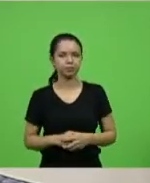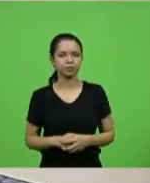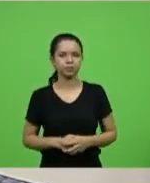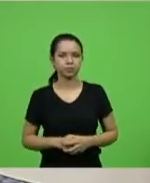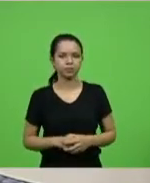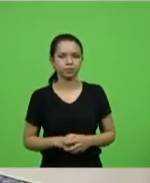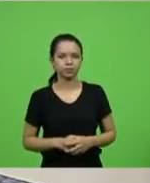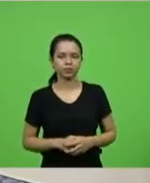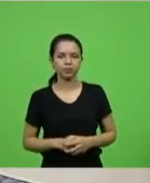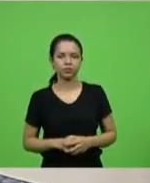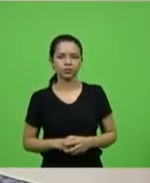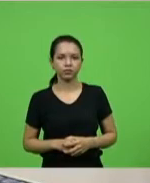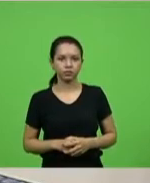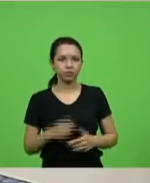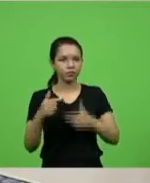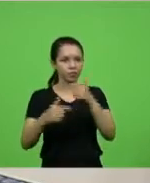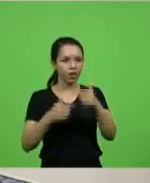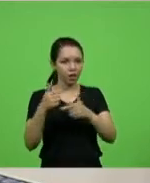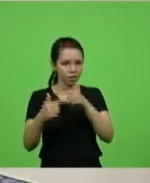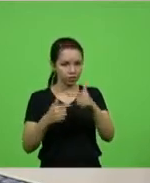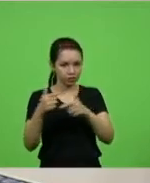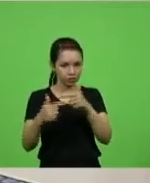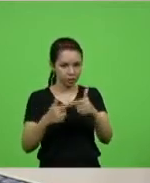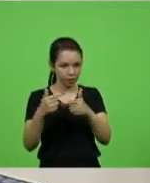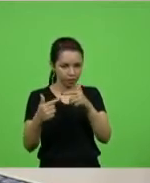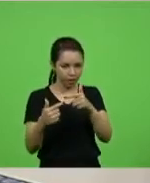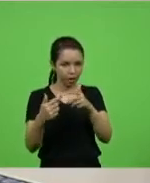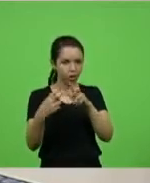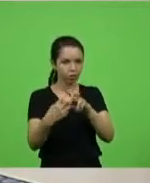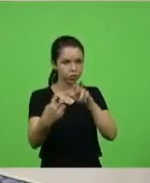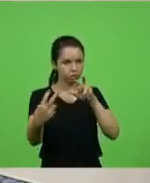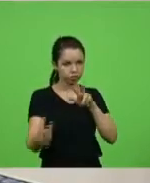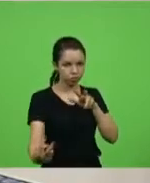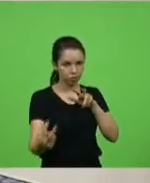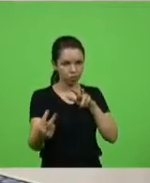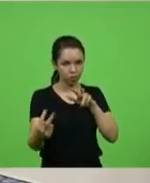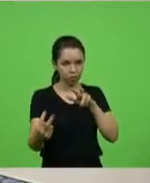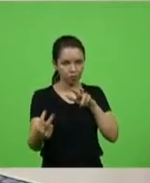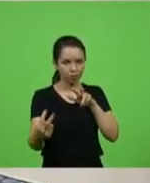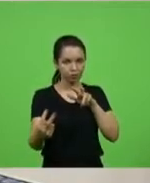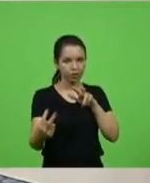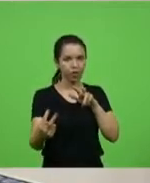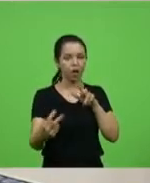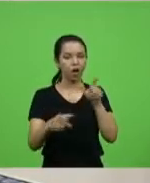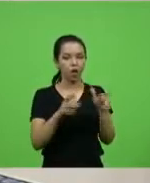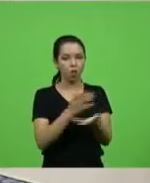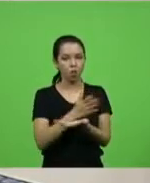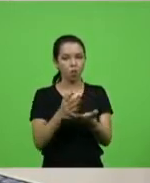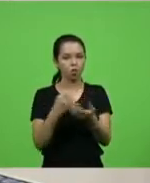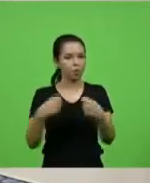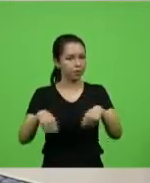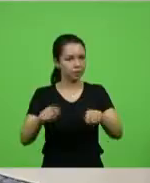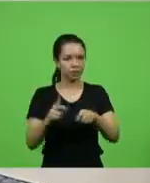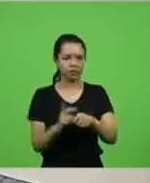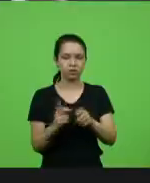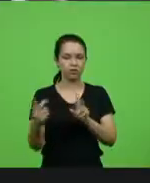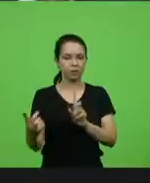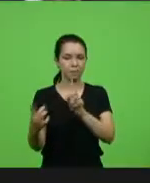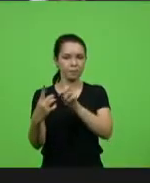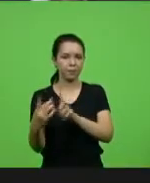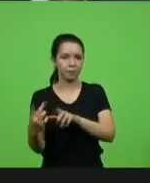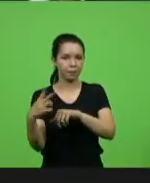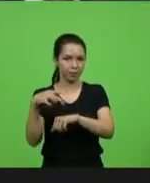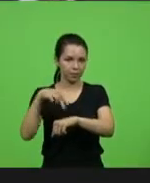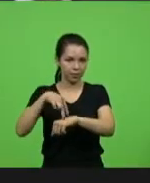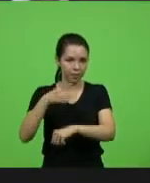de teletrabalho para funções que não necessitem o atendimento externo. Discussão. Em